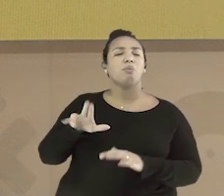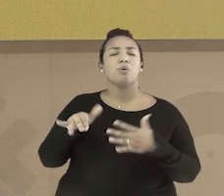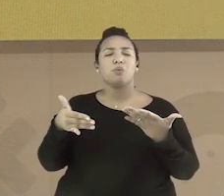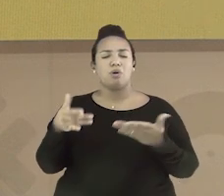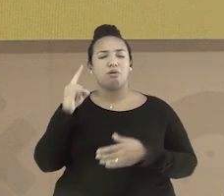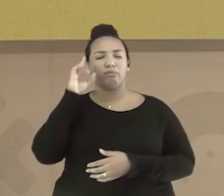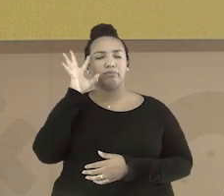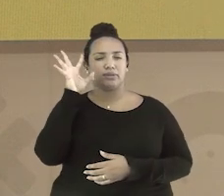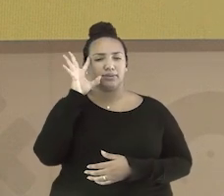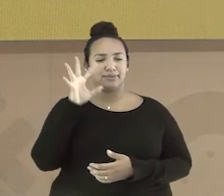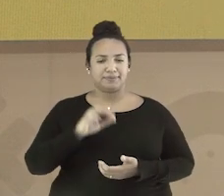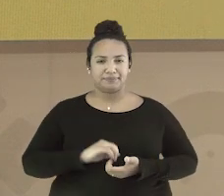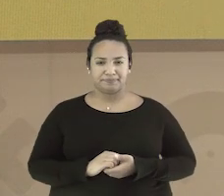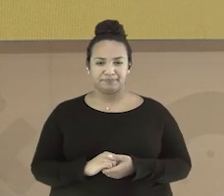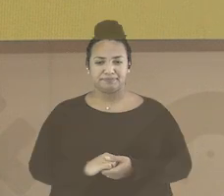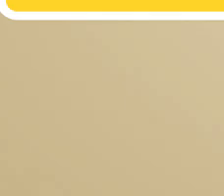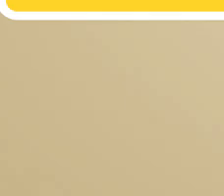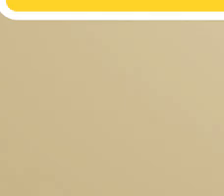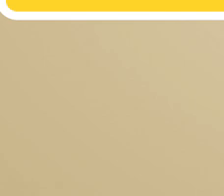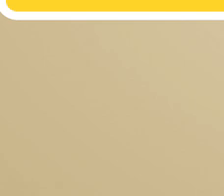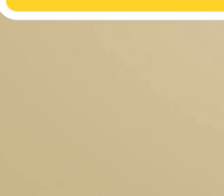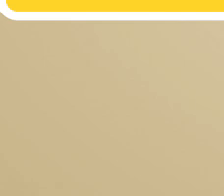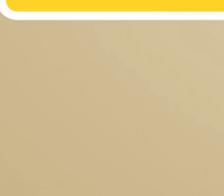Um tempo para vocês pensarem.